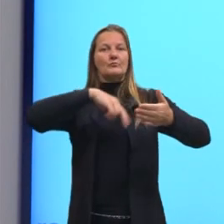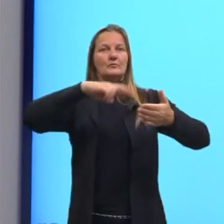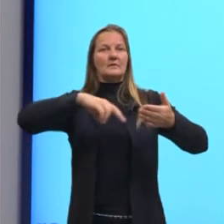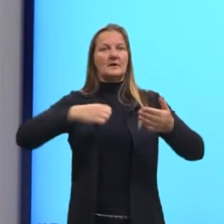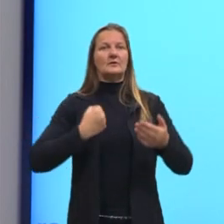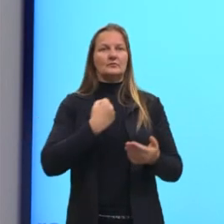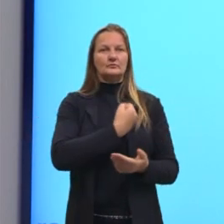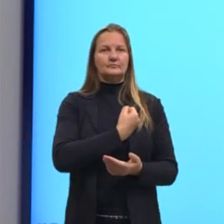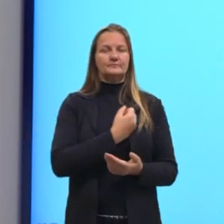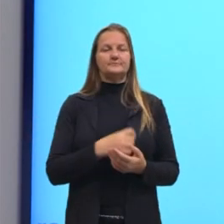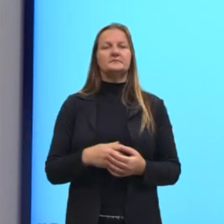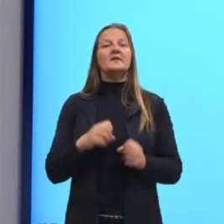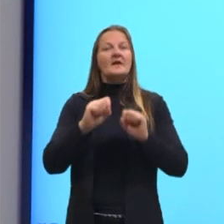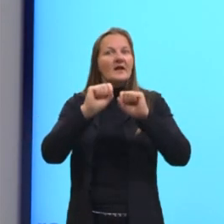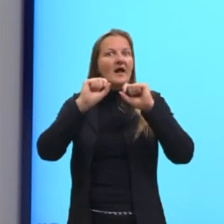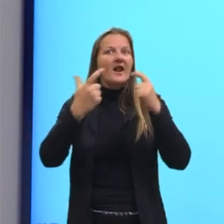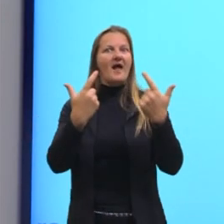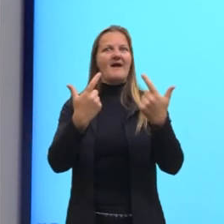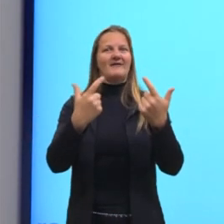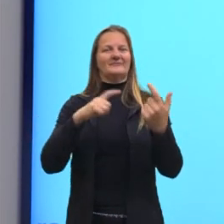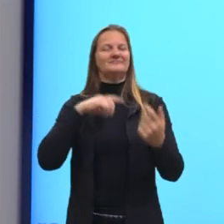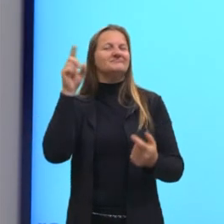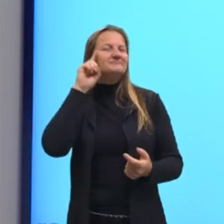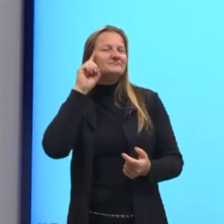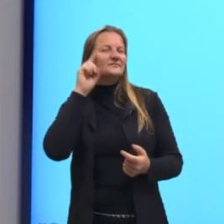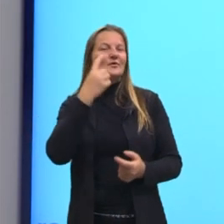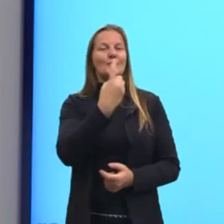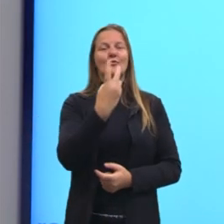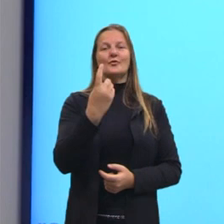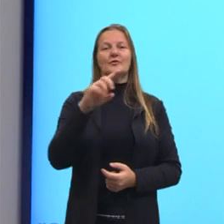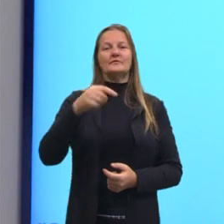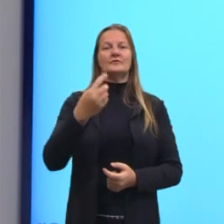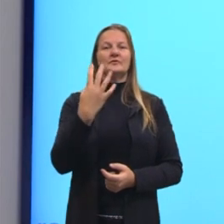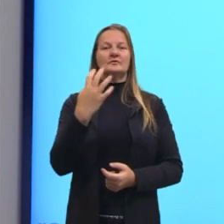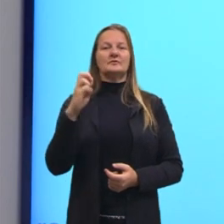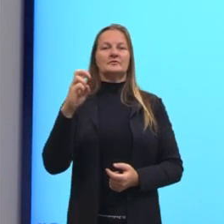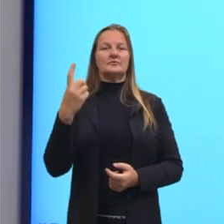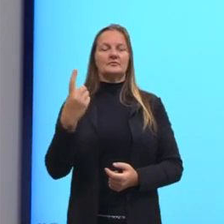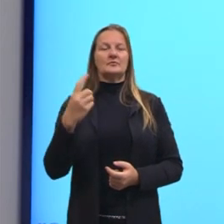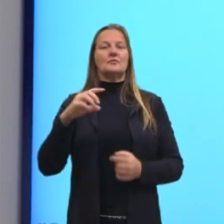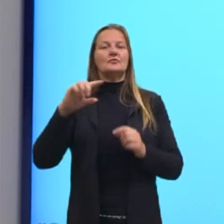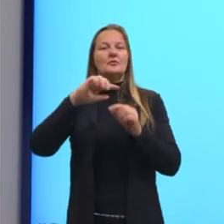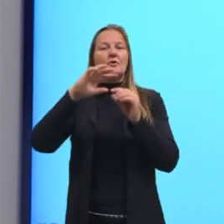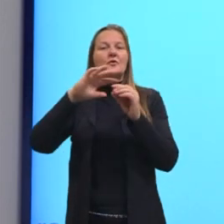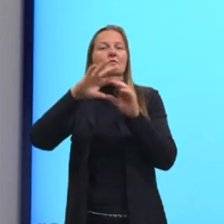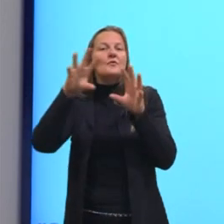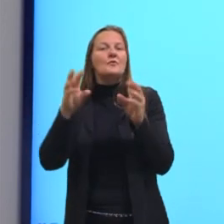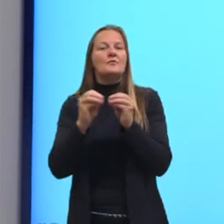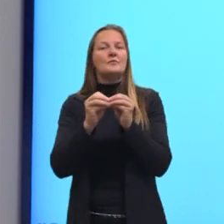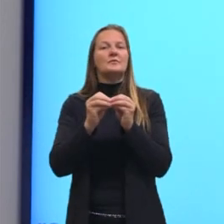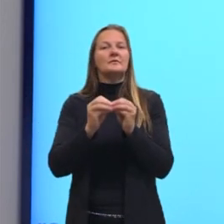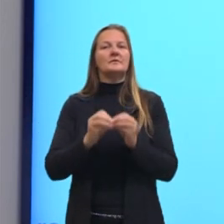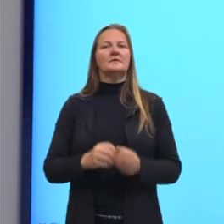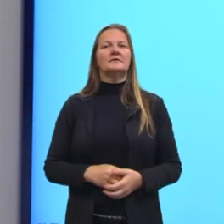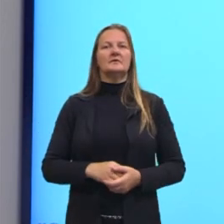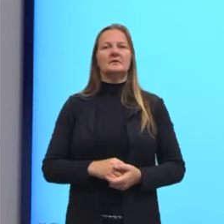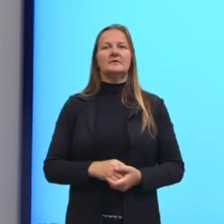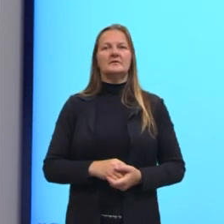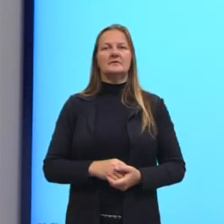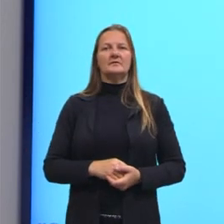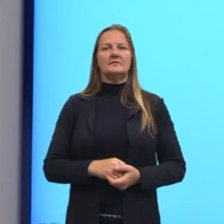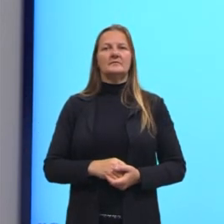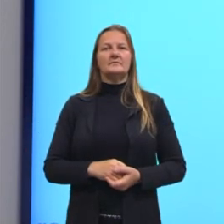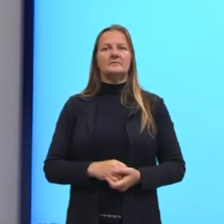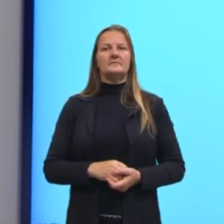número. Claro que no dia a dia, 12,451, nós já temos ali um entendimento de qual seria